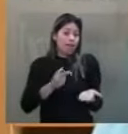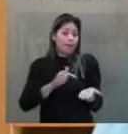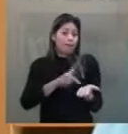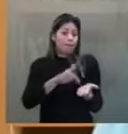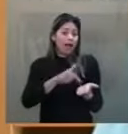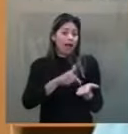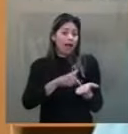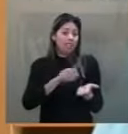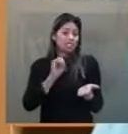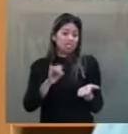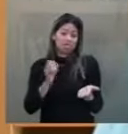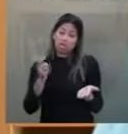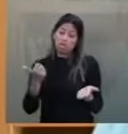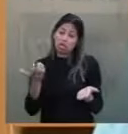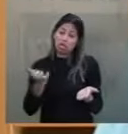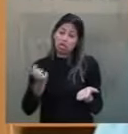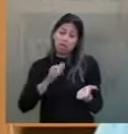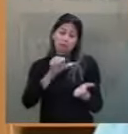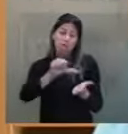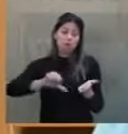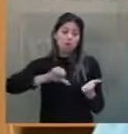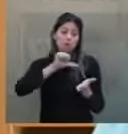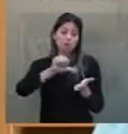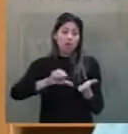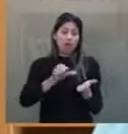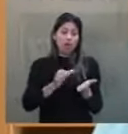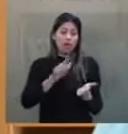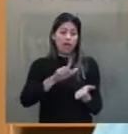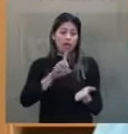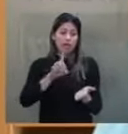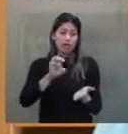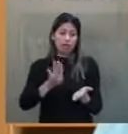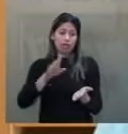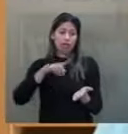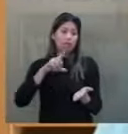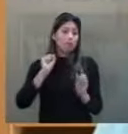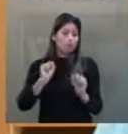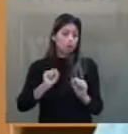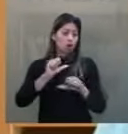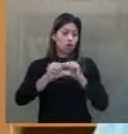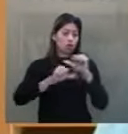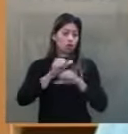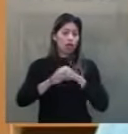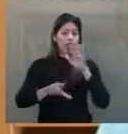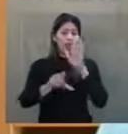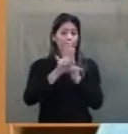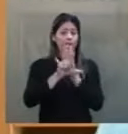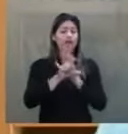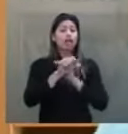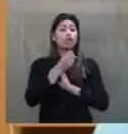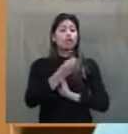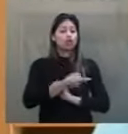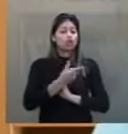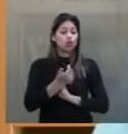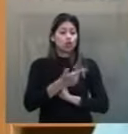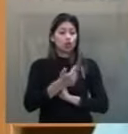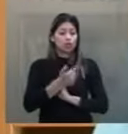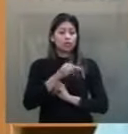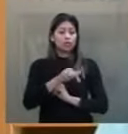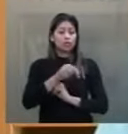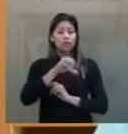se quiser mudar a LDB, mudem. Bom, lei 9.394 de 96, vem se